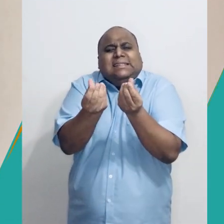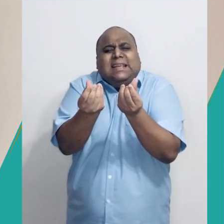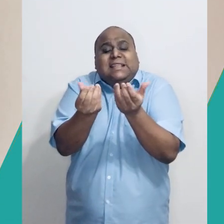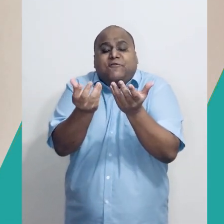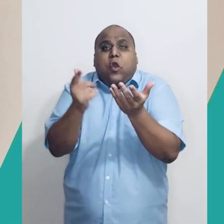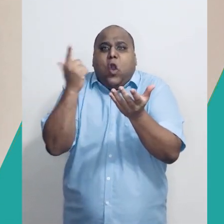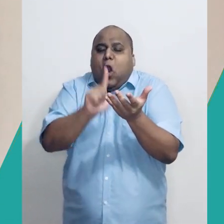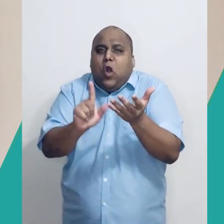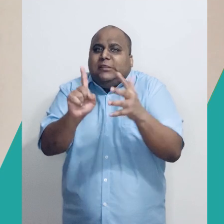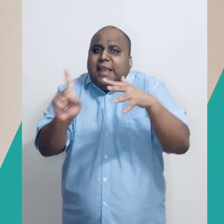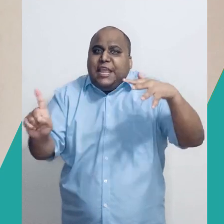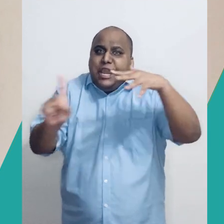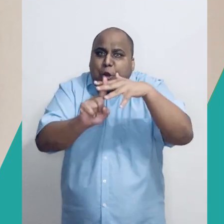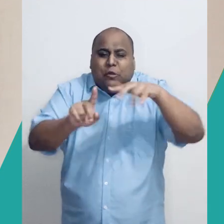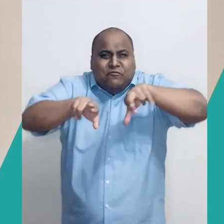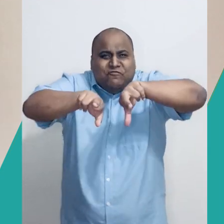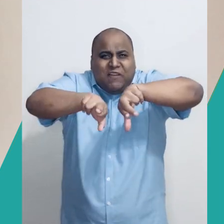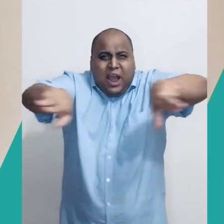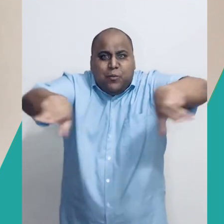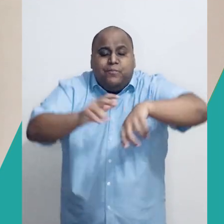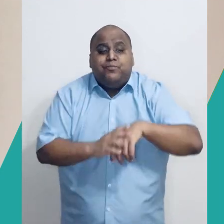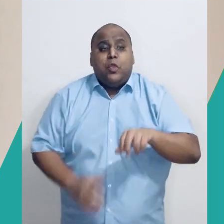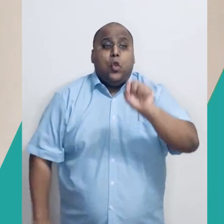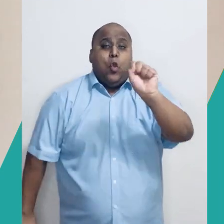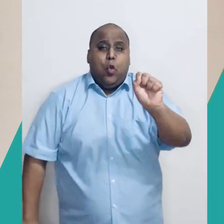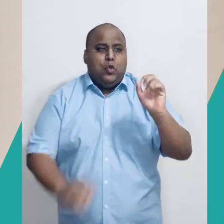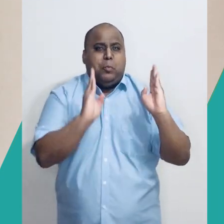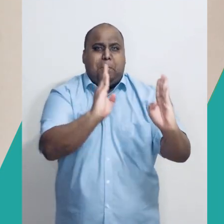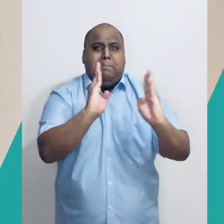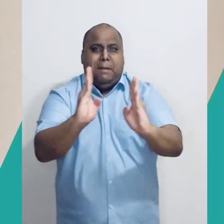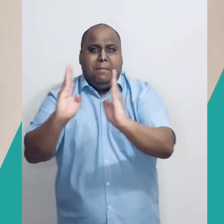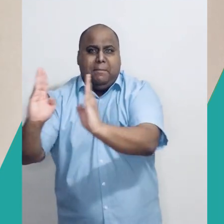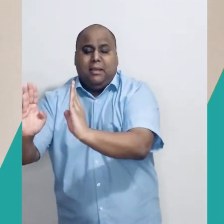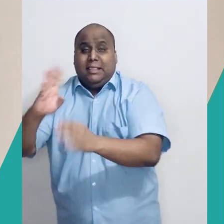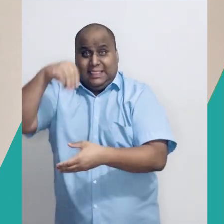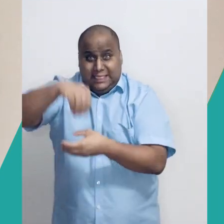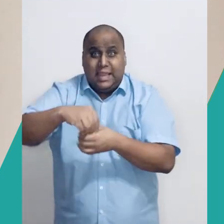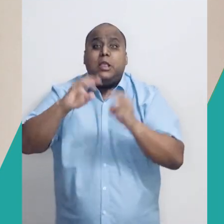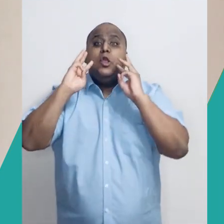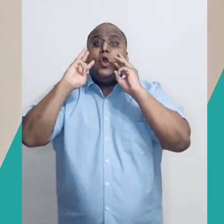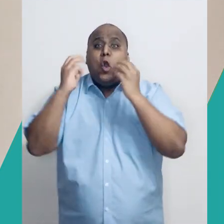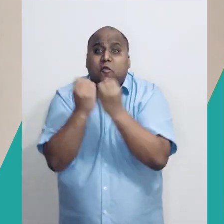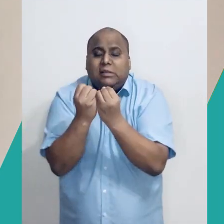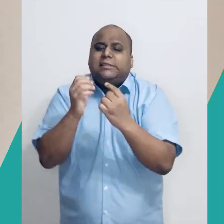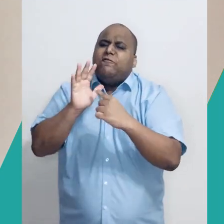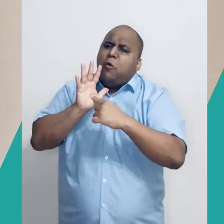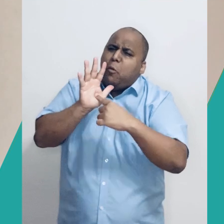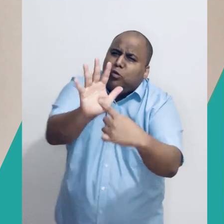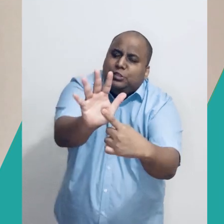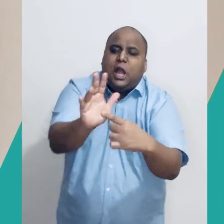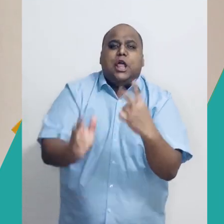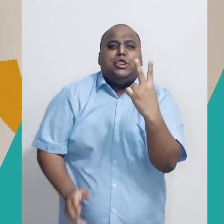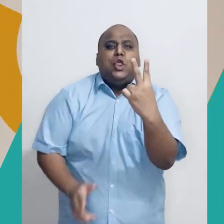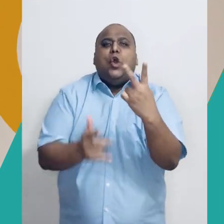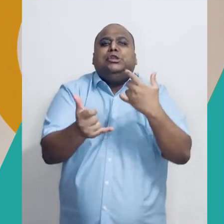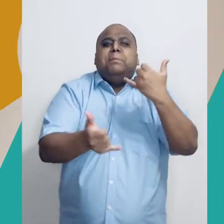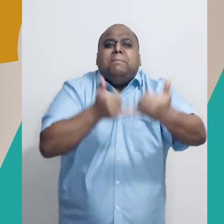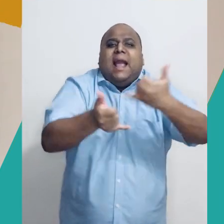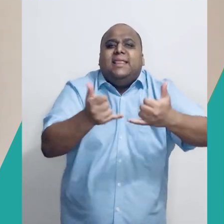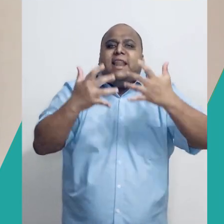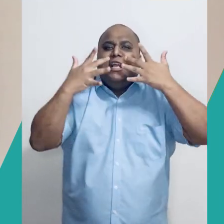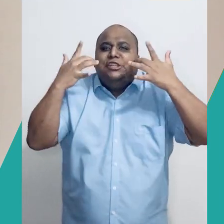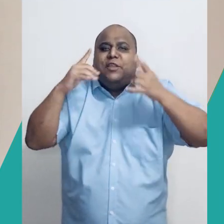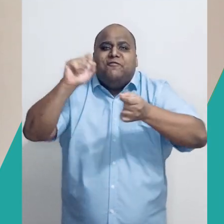inclusão da neurodiversidade. Em cada um dos oito episódios que acompanha essa oficina, eu vou apresentar para vocês dois jogos teatrais para